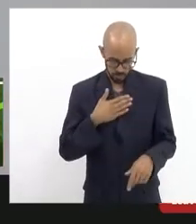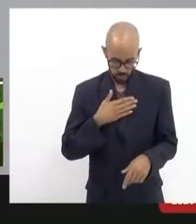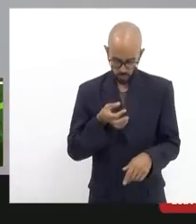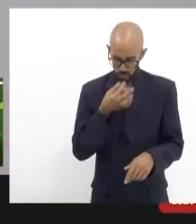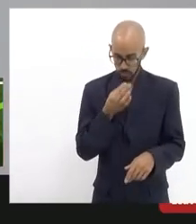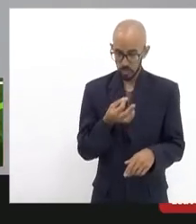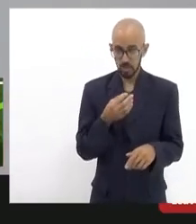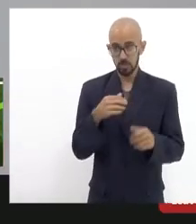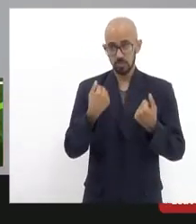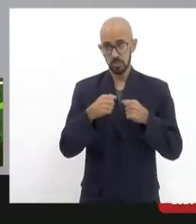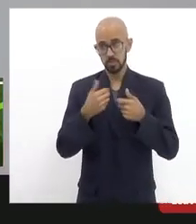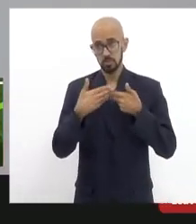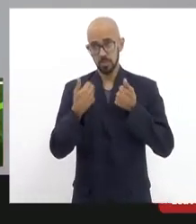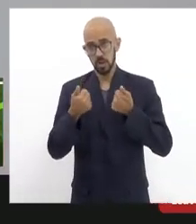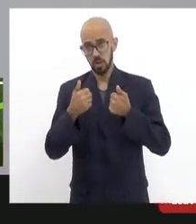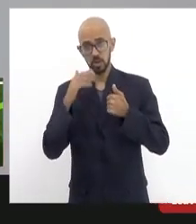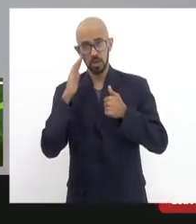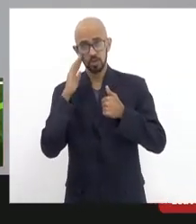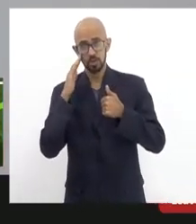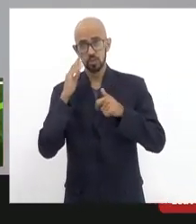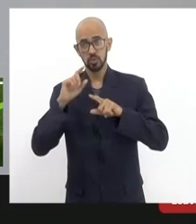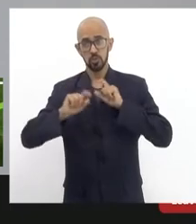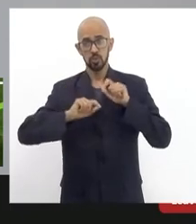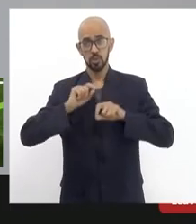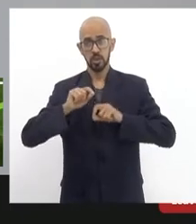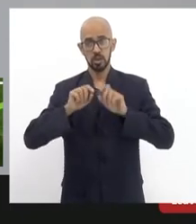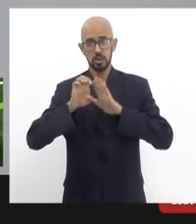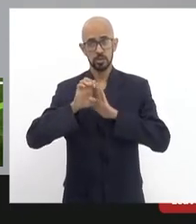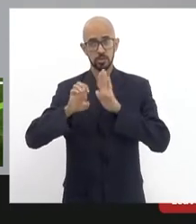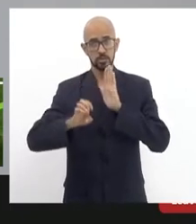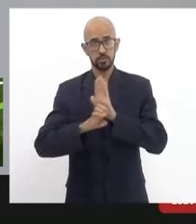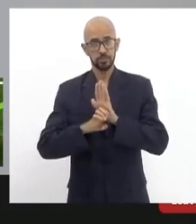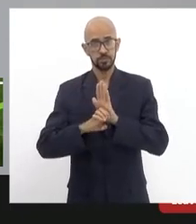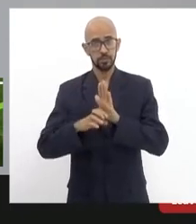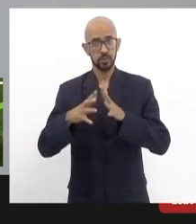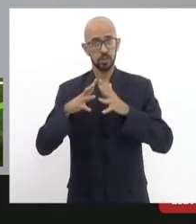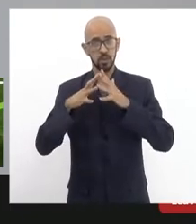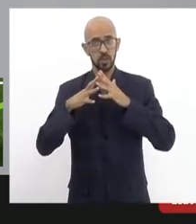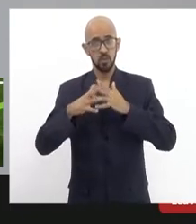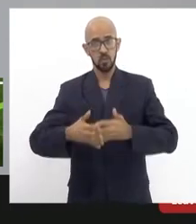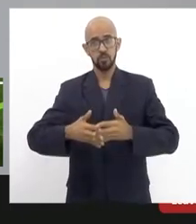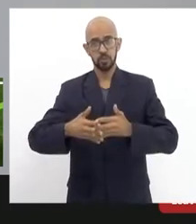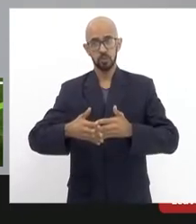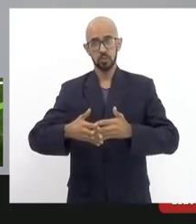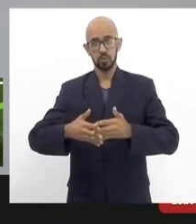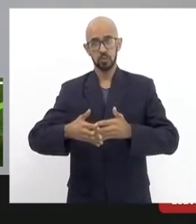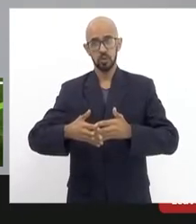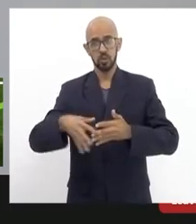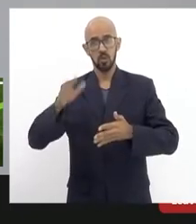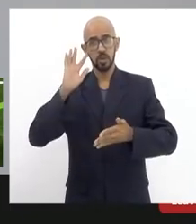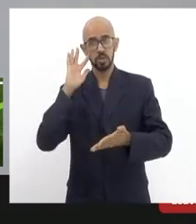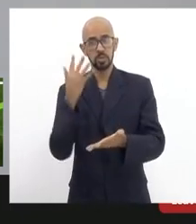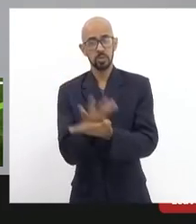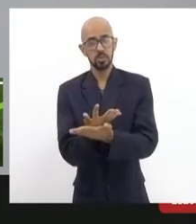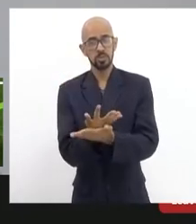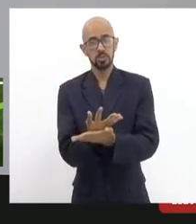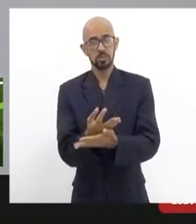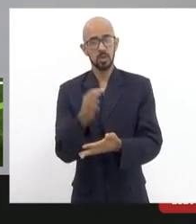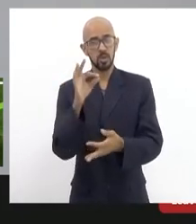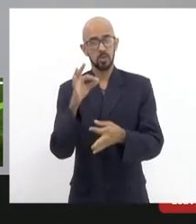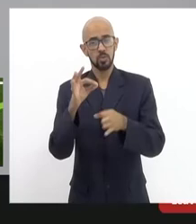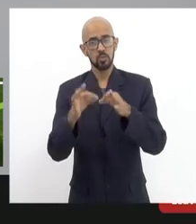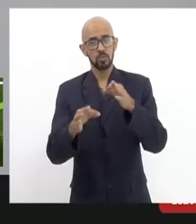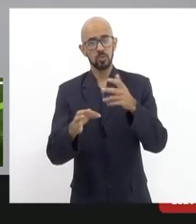ser melhor entendido que esse edital conflitua com a decisão judicial transitada e julgada